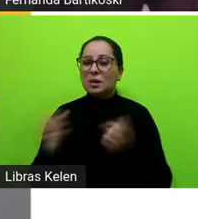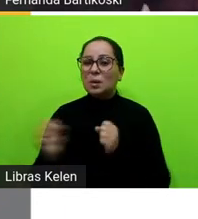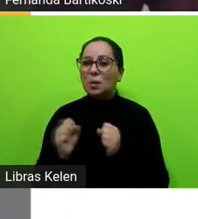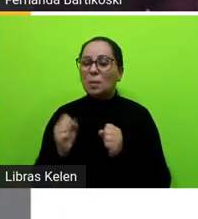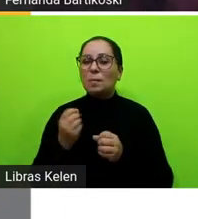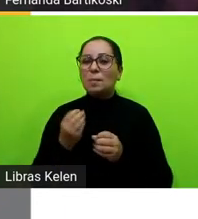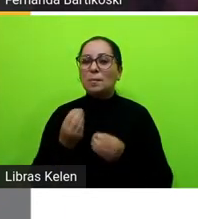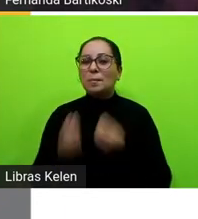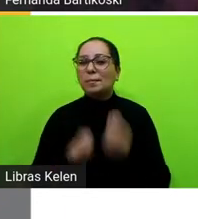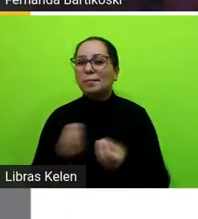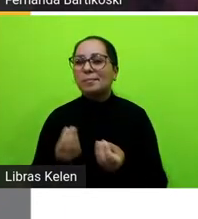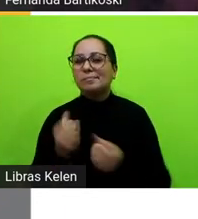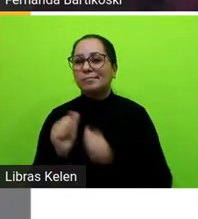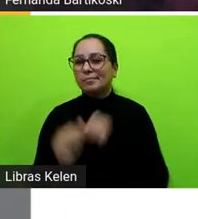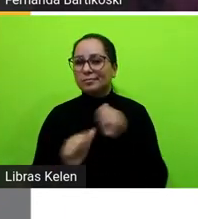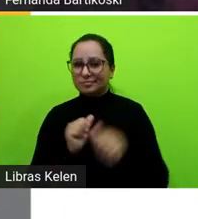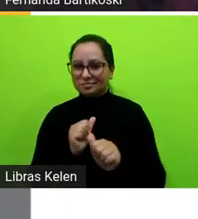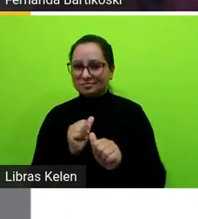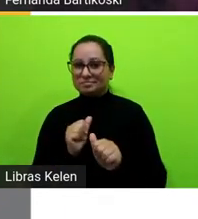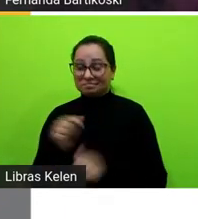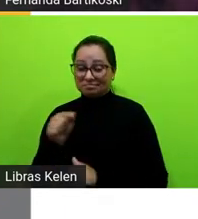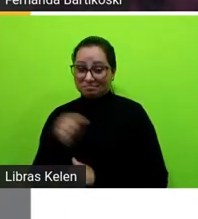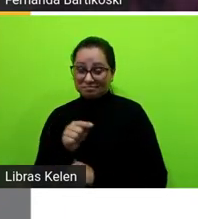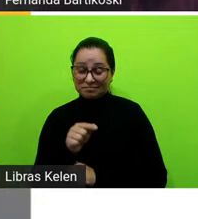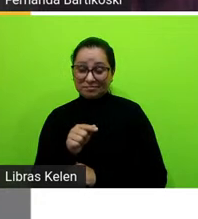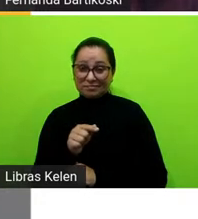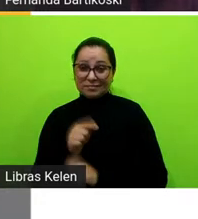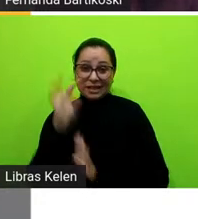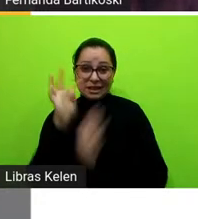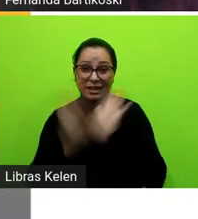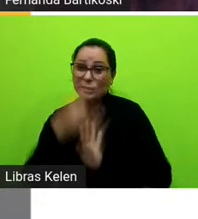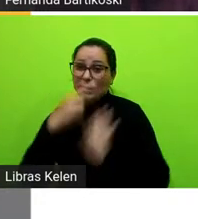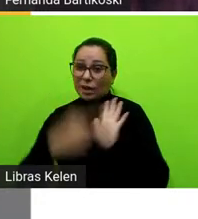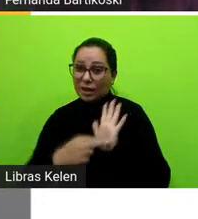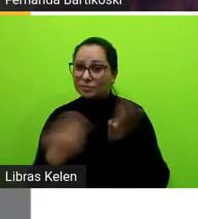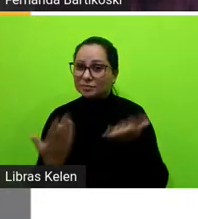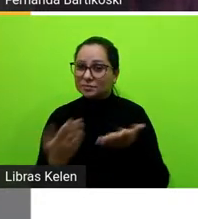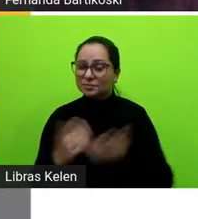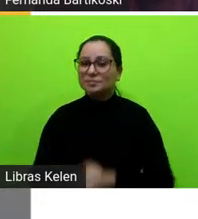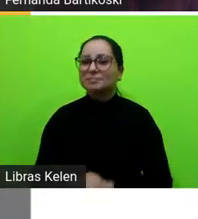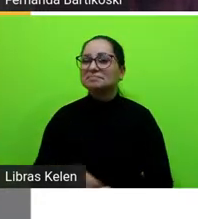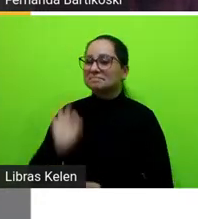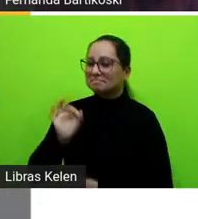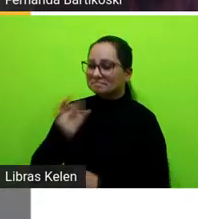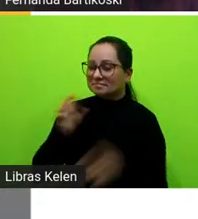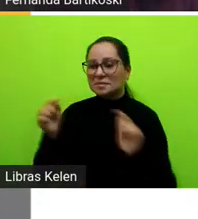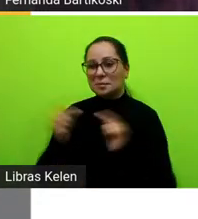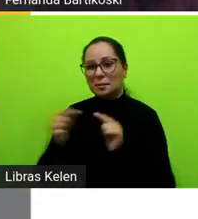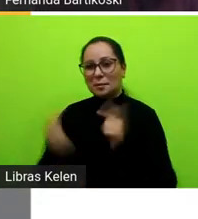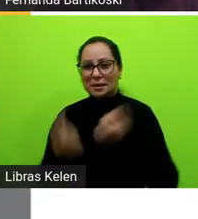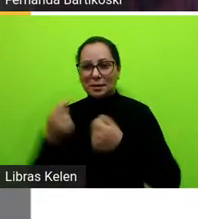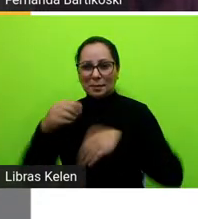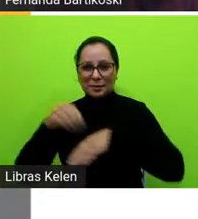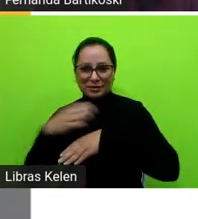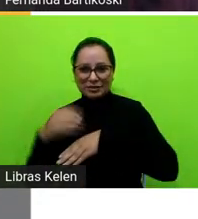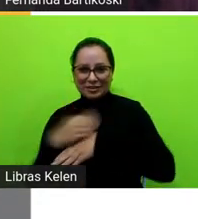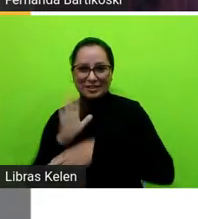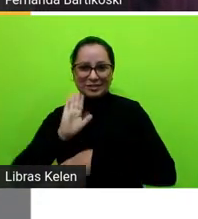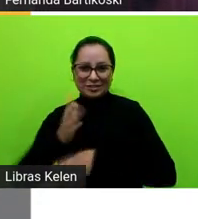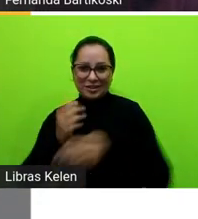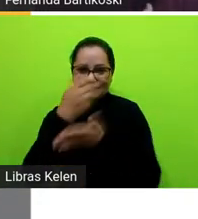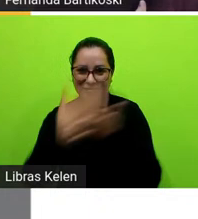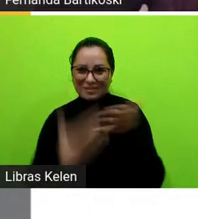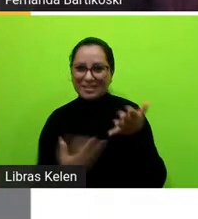nessa narrativa que eles acabaram de ler e isso tem tudo a ver com algumas sugestões que já estão rolando aqui no